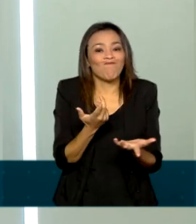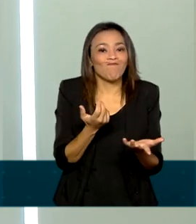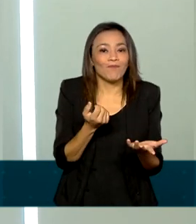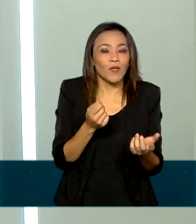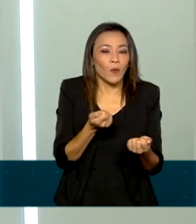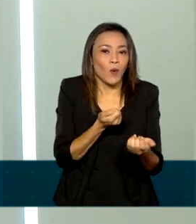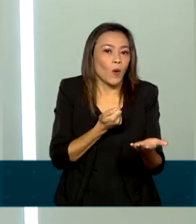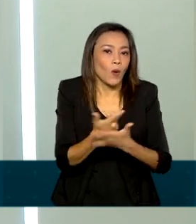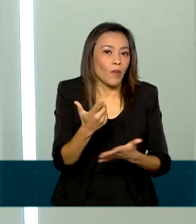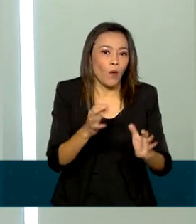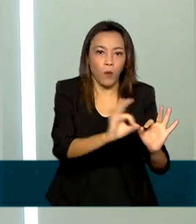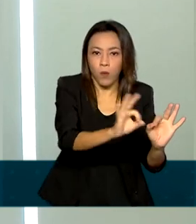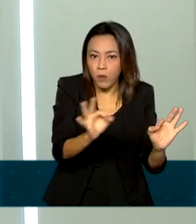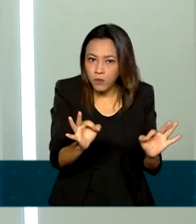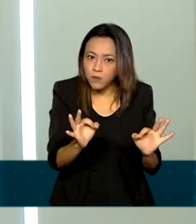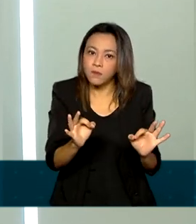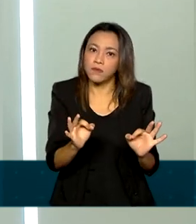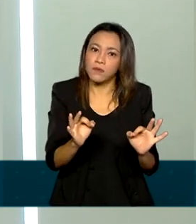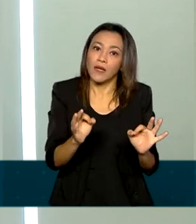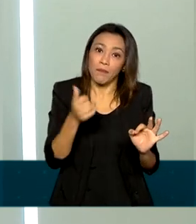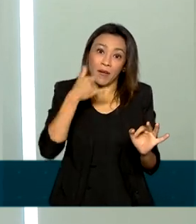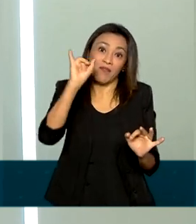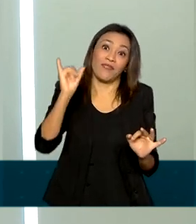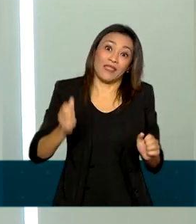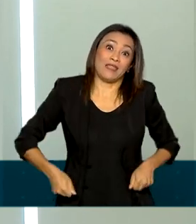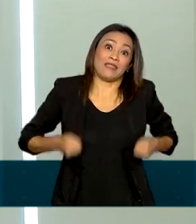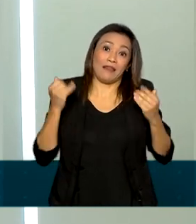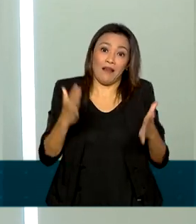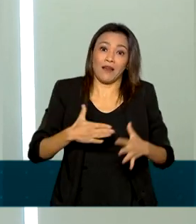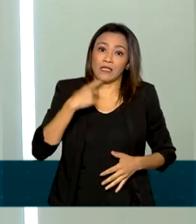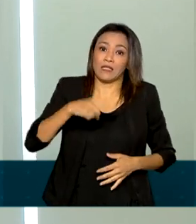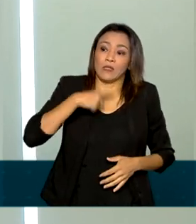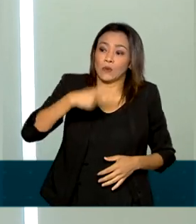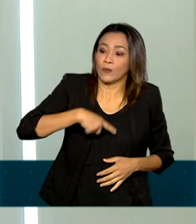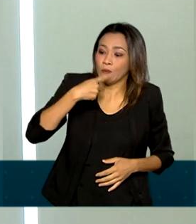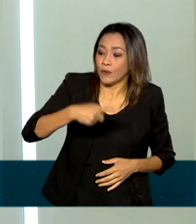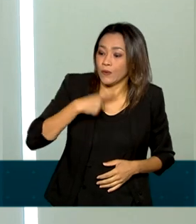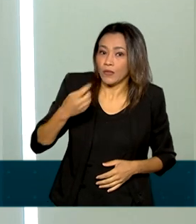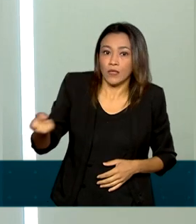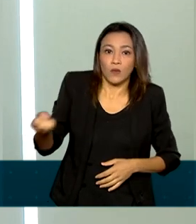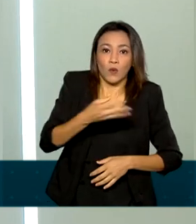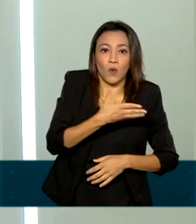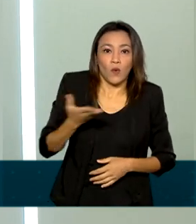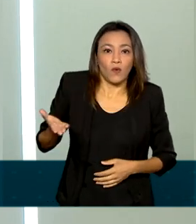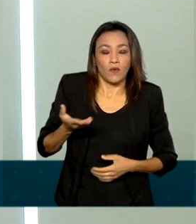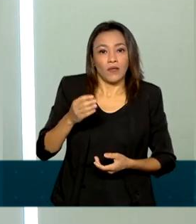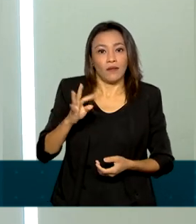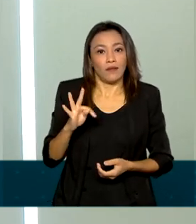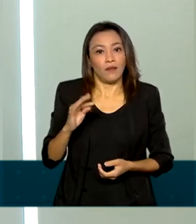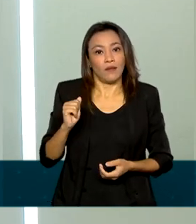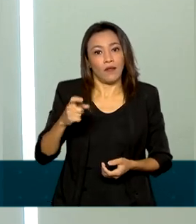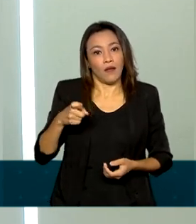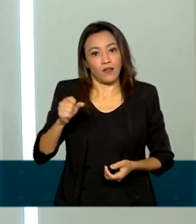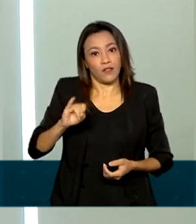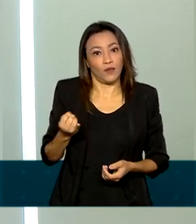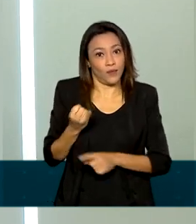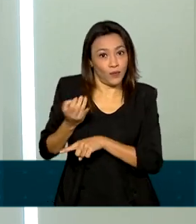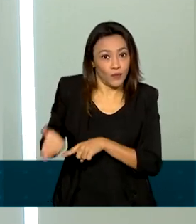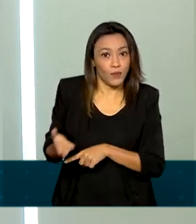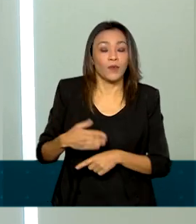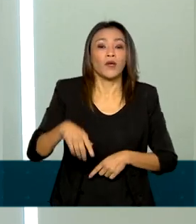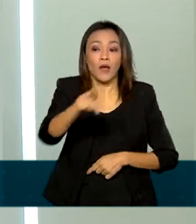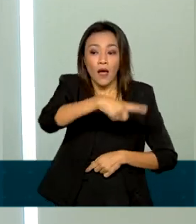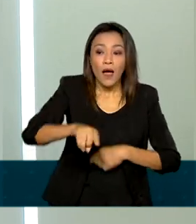então, evitando esse gasto e essa incerteza em relação ao novo aumento da taxa de juros e, da mesma forma, investidores